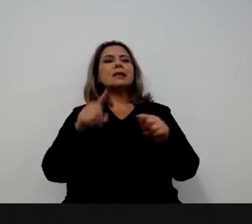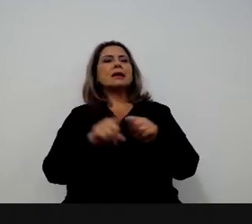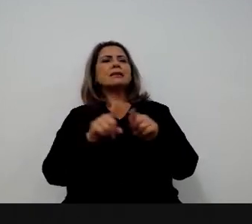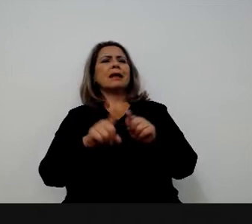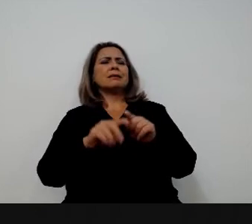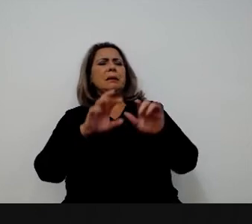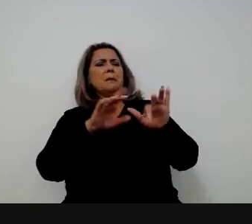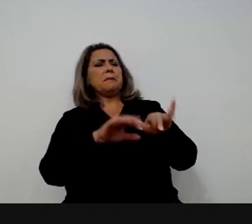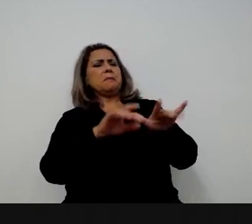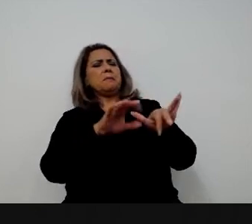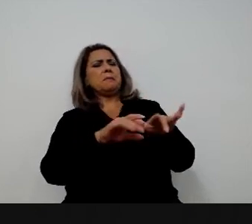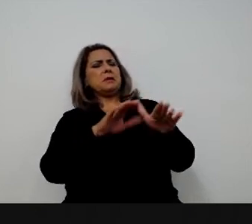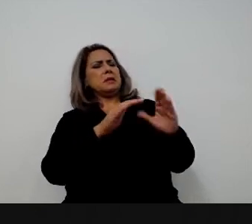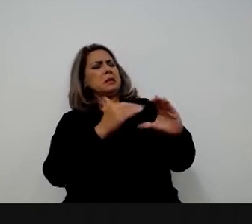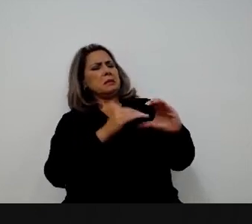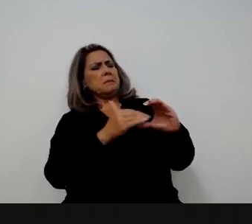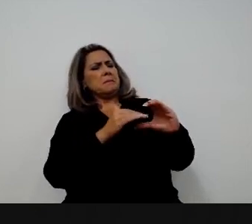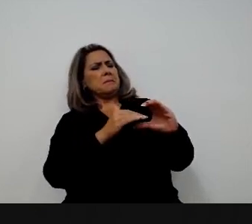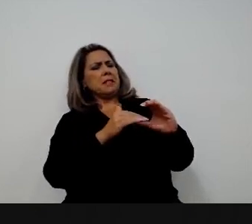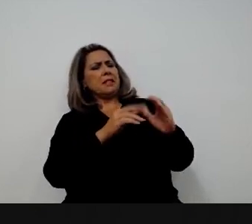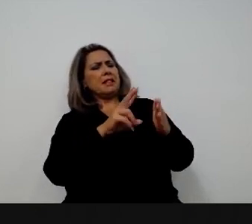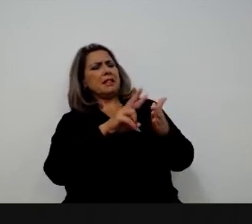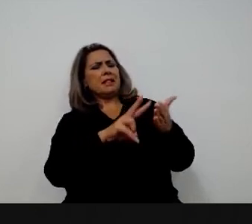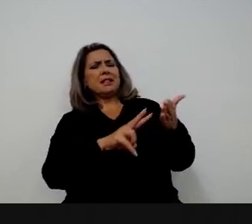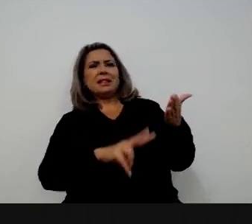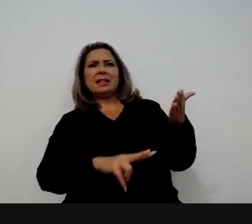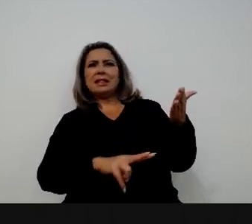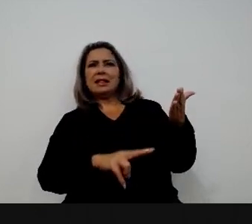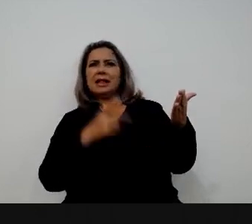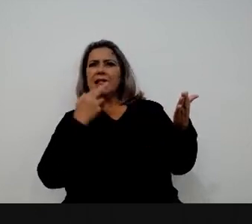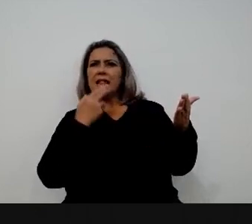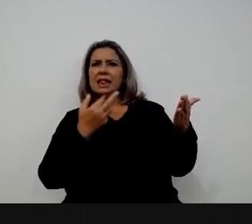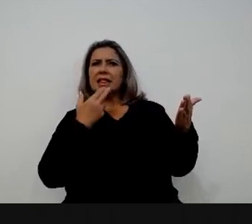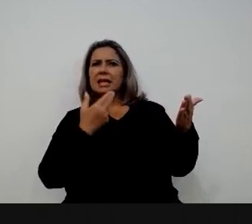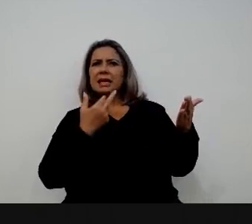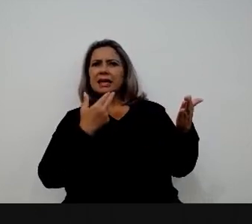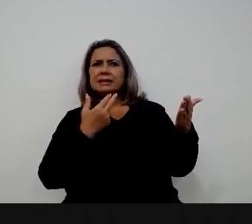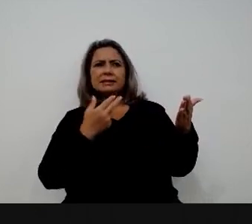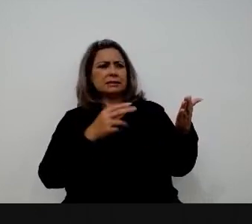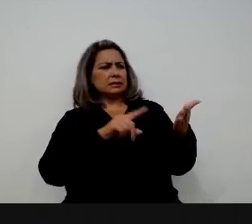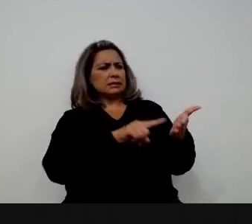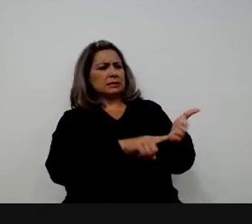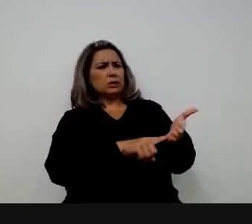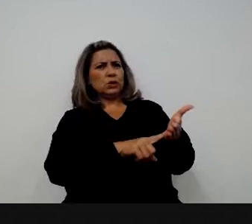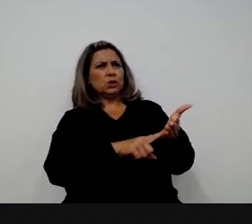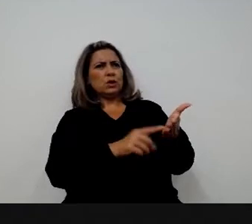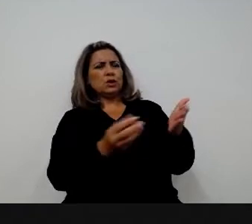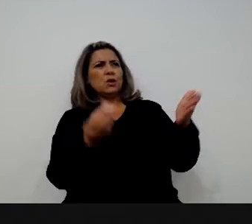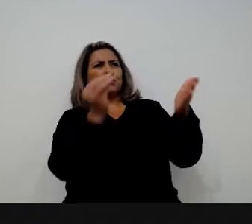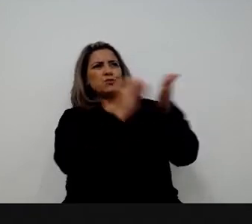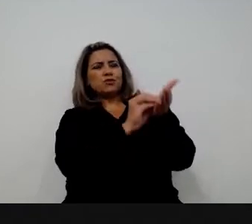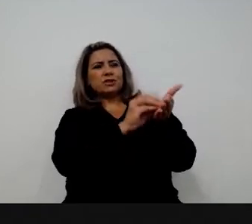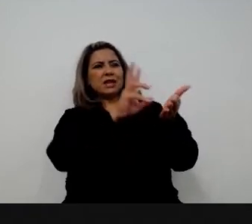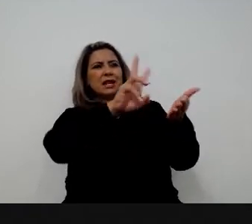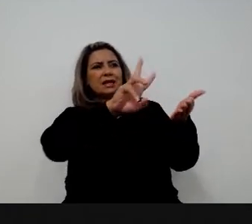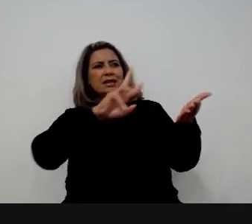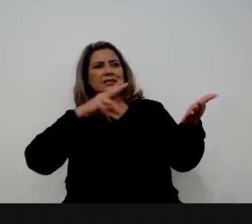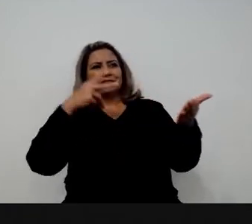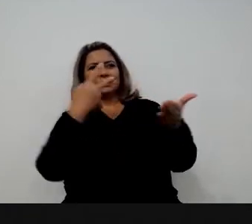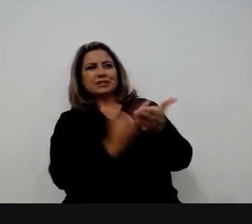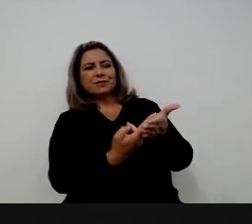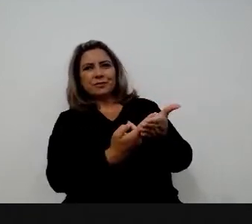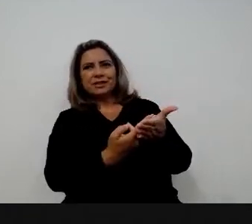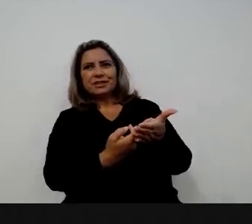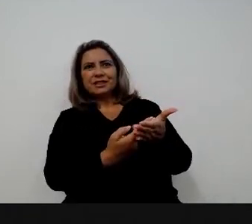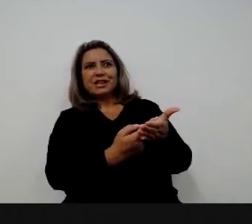-mail escrito em inglês, e fala, como é você escreveu esse e em inglês? Não, foi simples, eu coloquei o e-mail original na plataforma da OpenAI e pedi, escreve